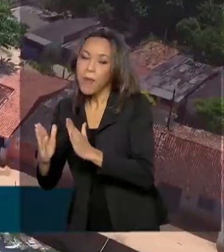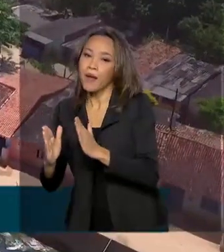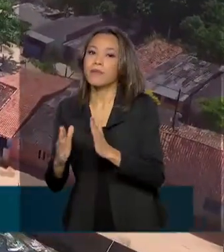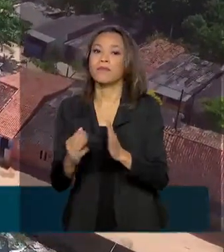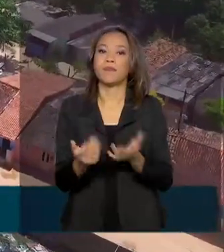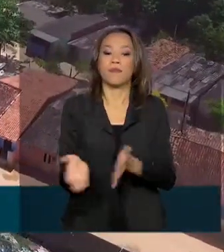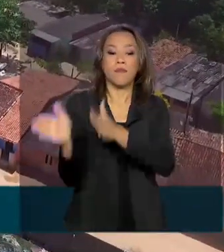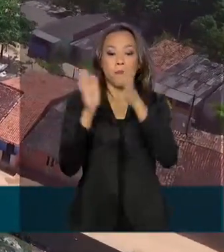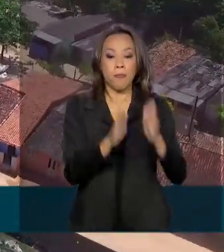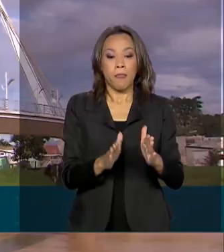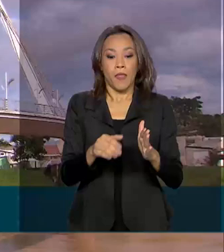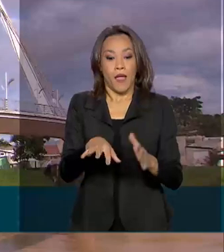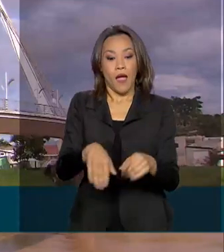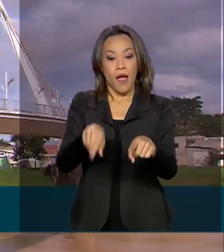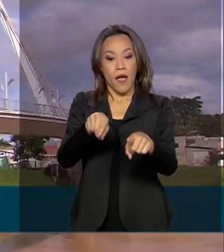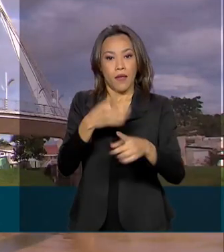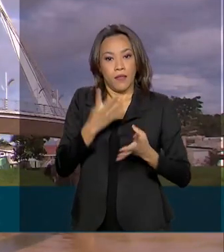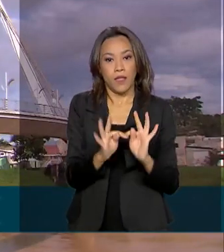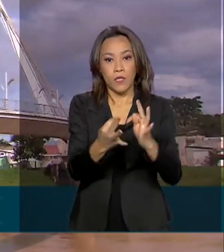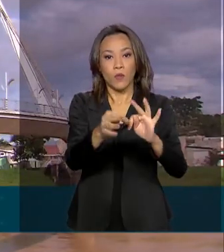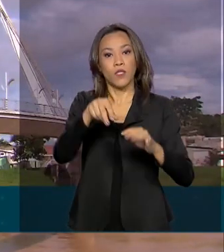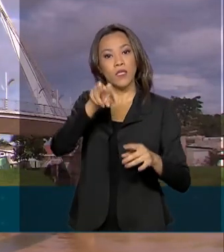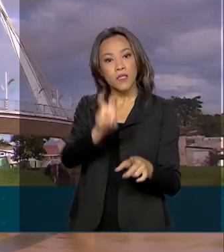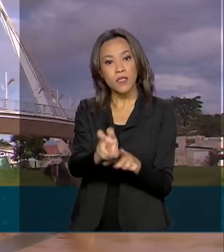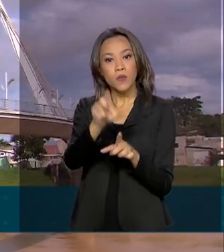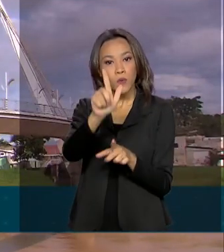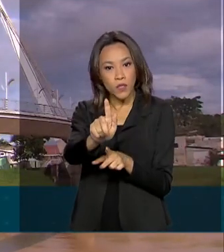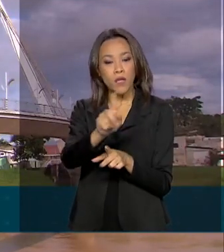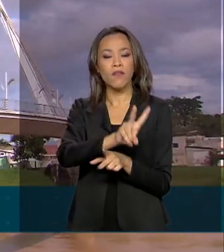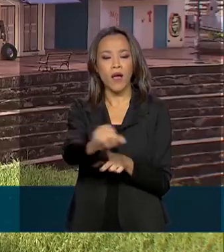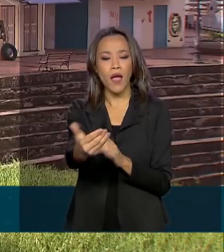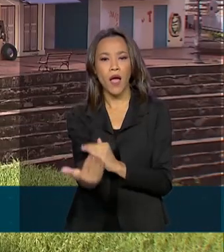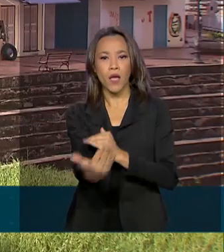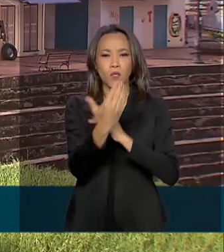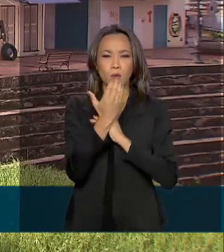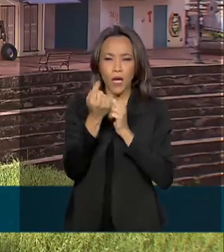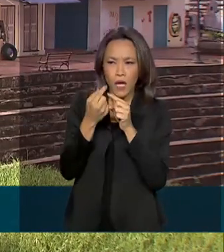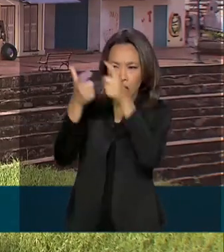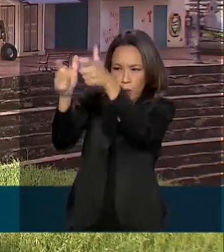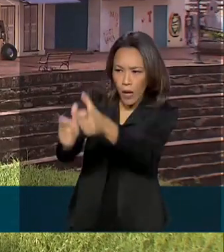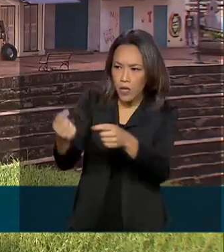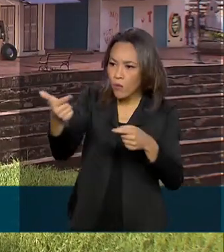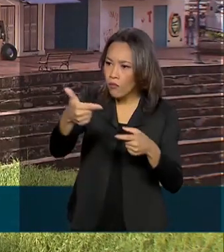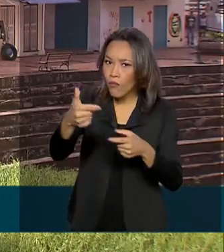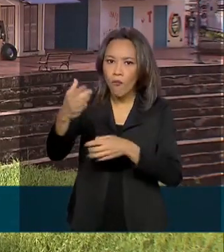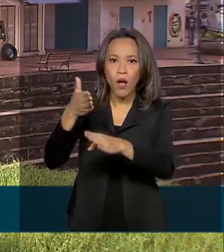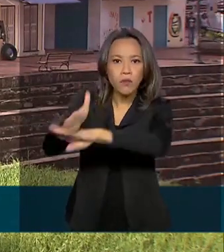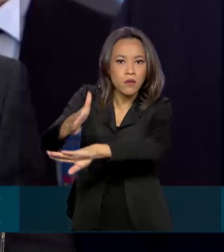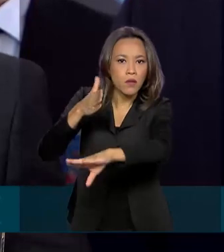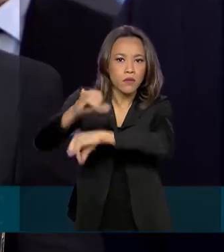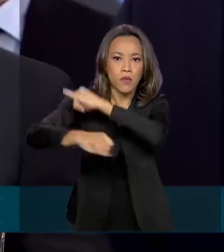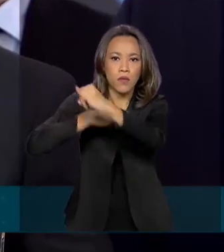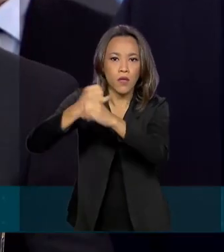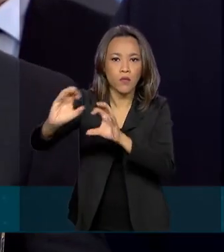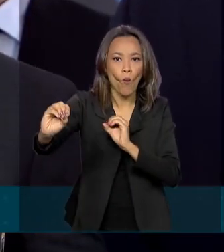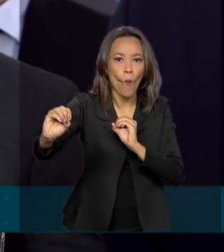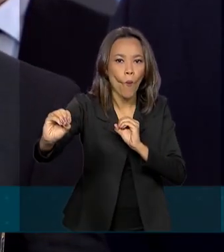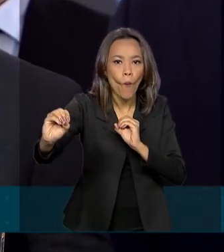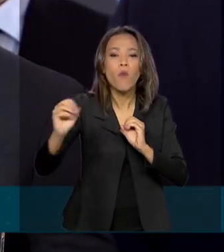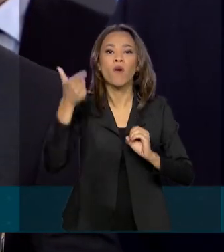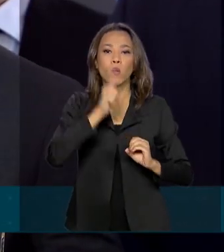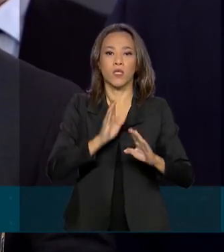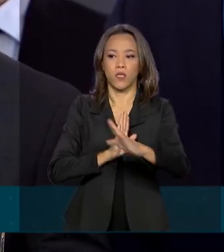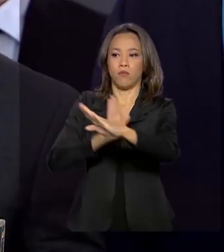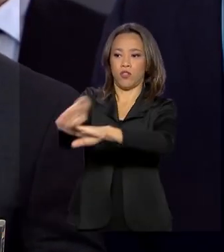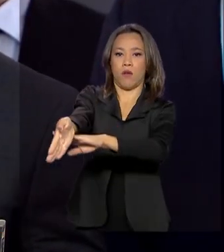tecnologia 5G também vai possibilitar a conexão em localidades que antes não tinham acesso à internet. A Anatel fez um grande